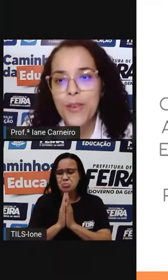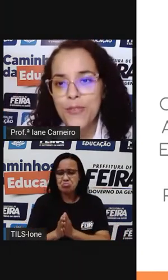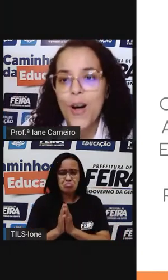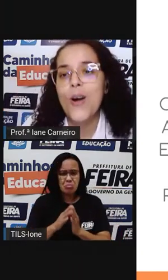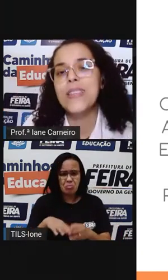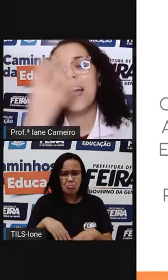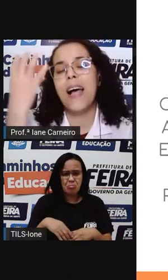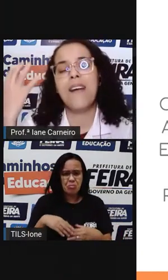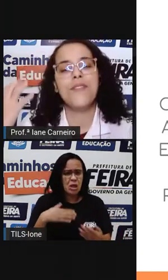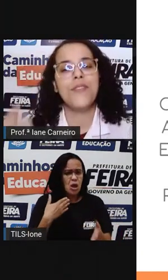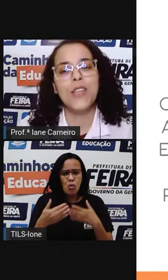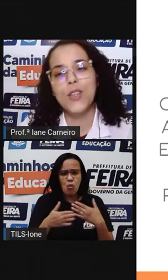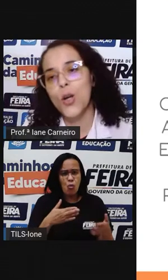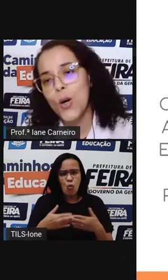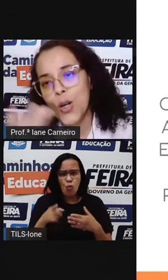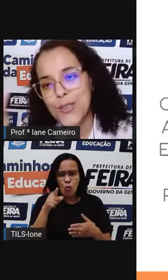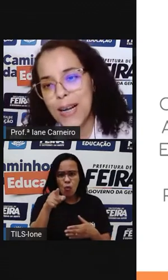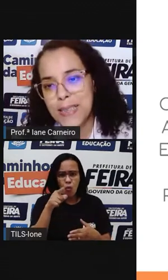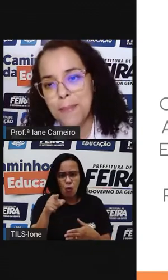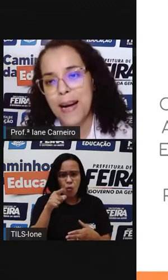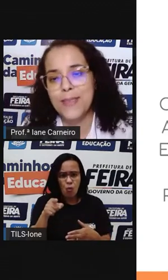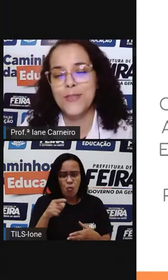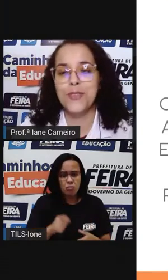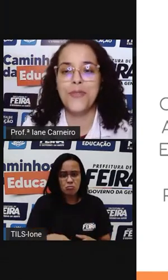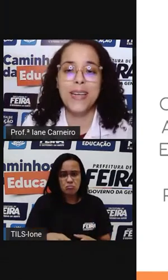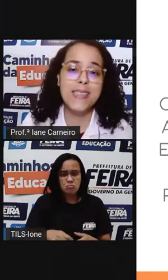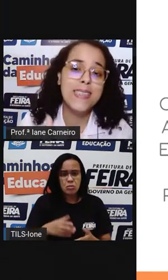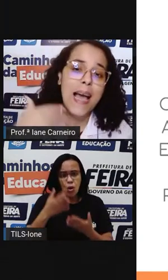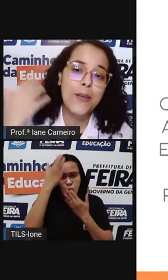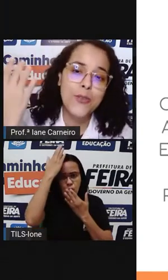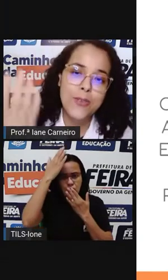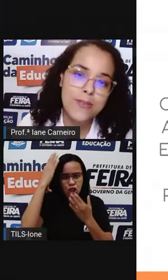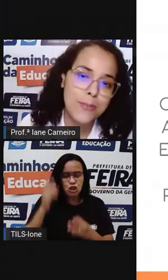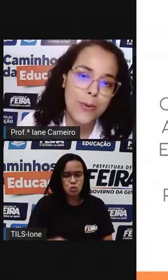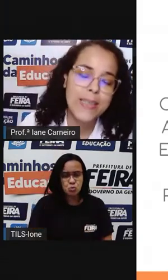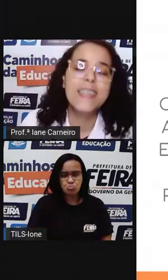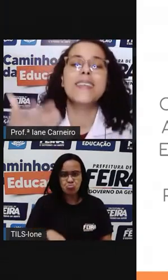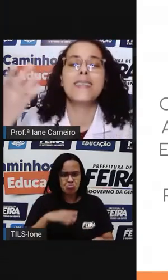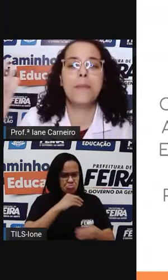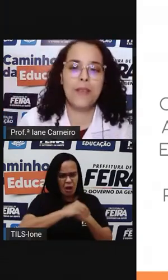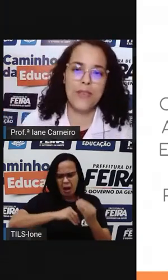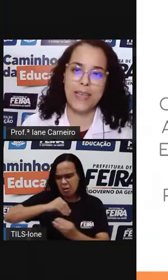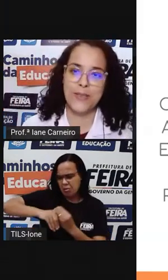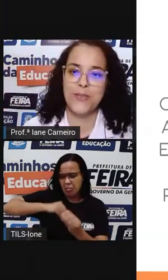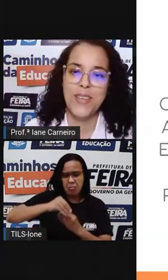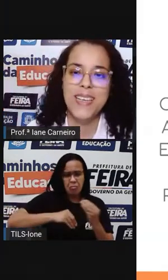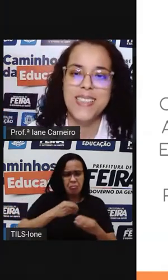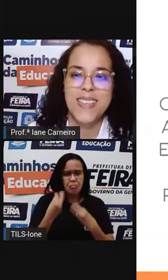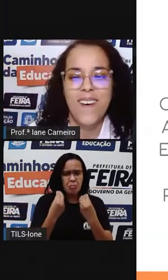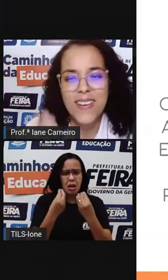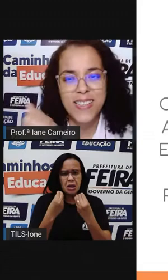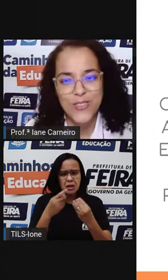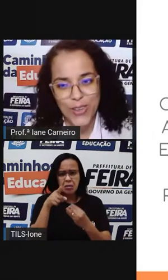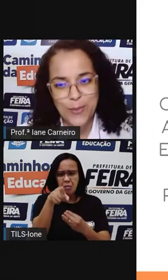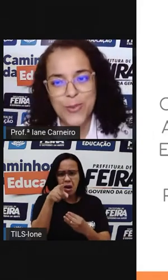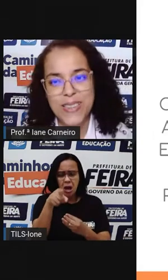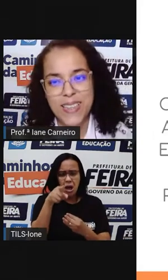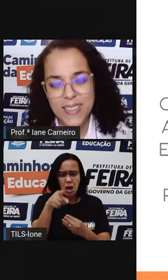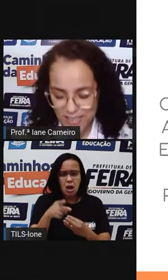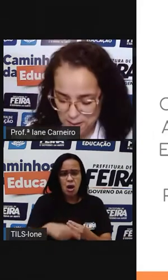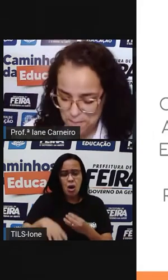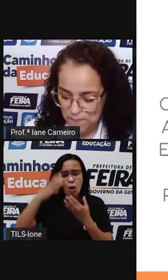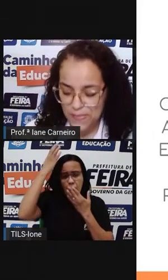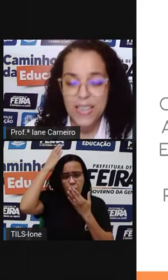o boi volta a viver todo animado, todo feliz. E aí, o dono do boi também fica todo feliz. Olha que história